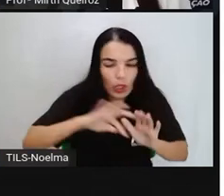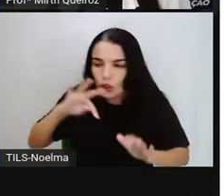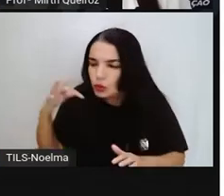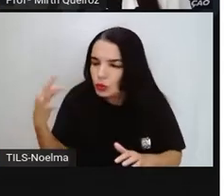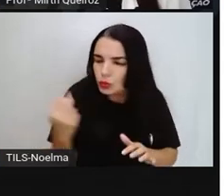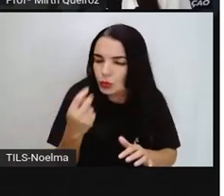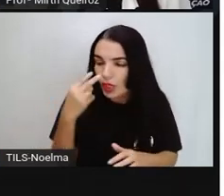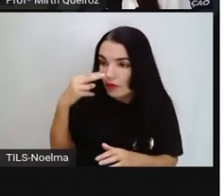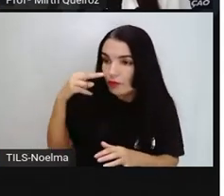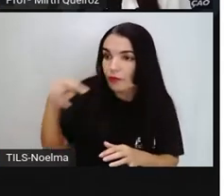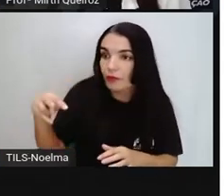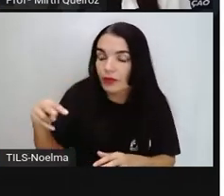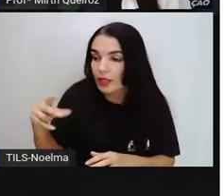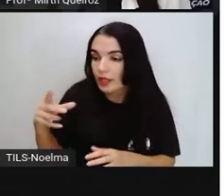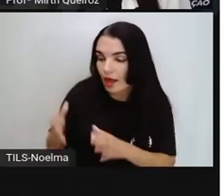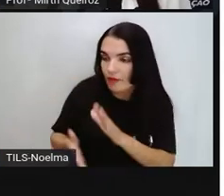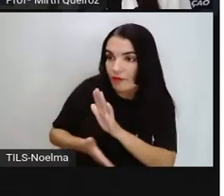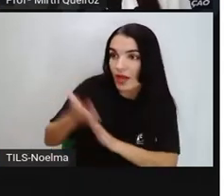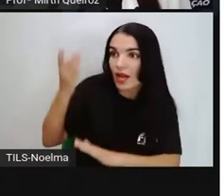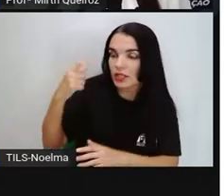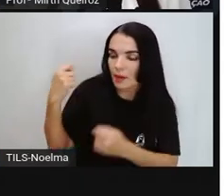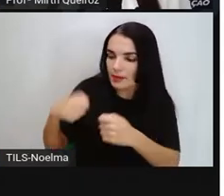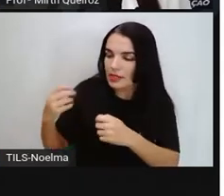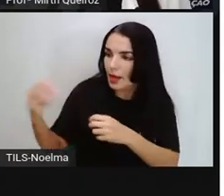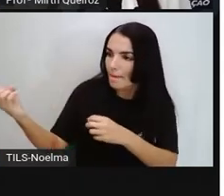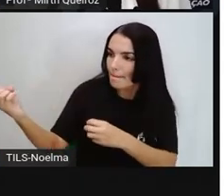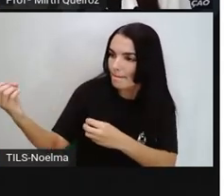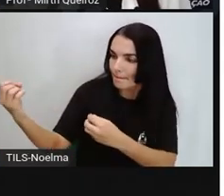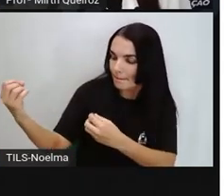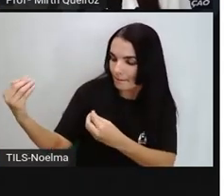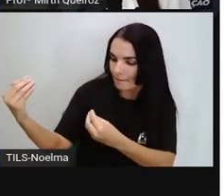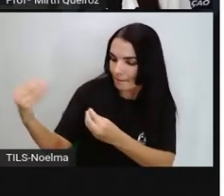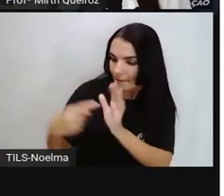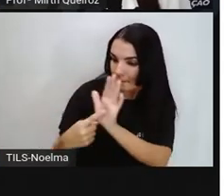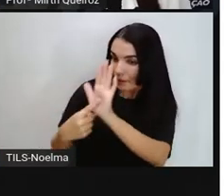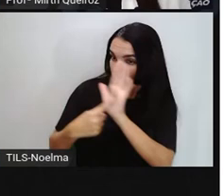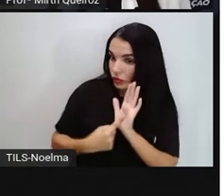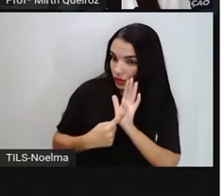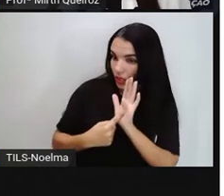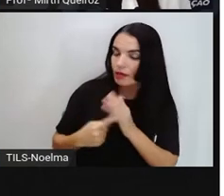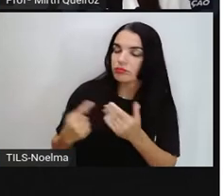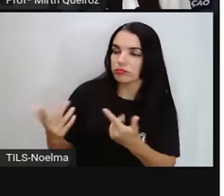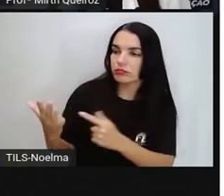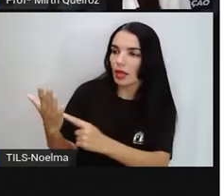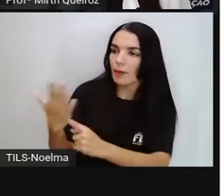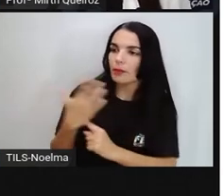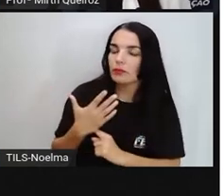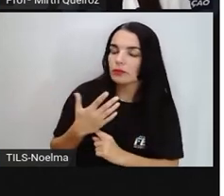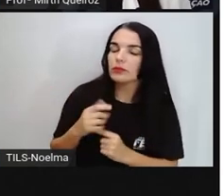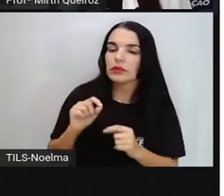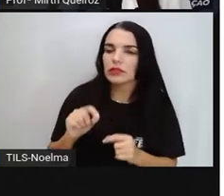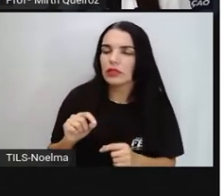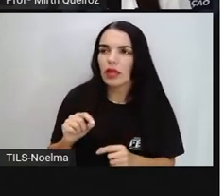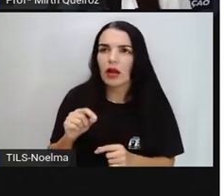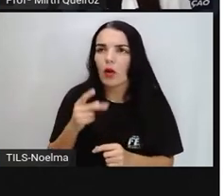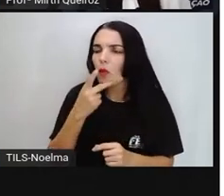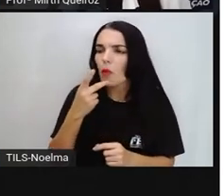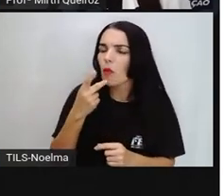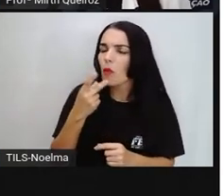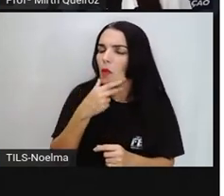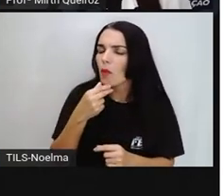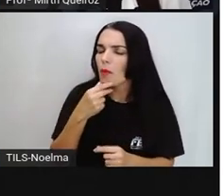a viagem para me mostrares na volta. O discípulo, surpreso, indagou-me. Mas,